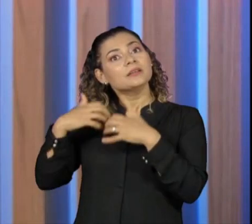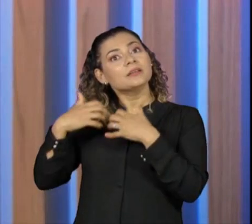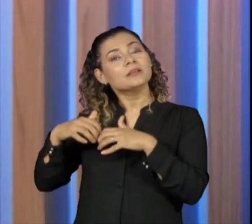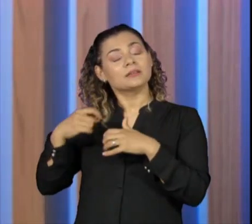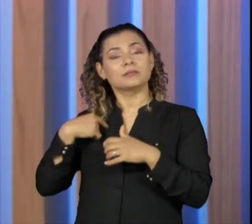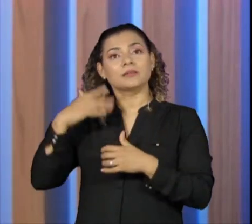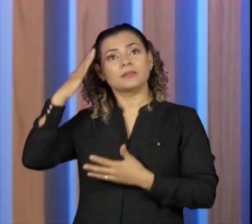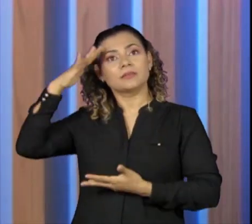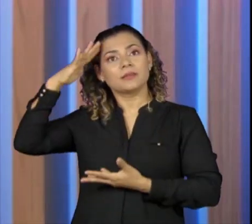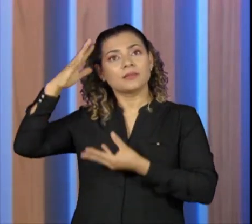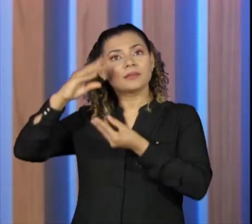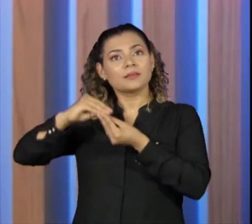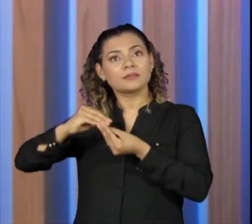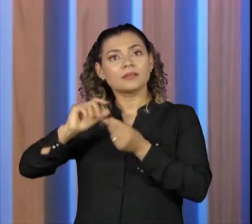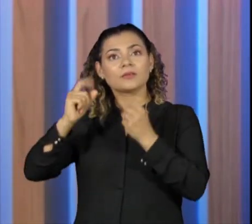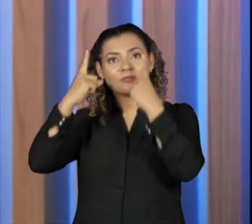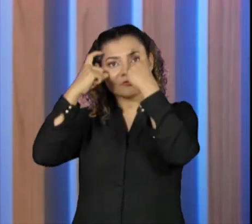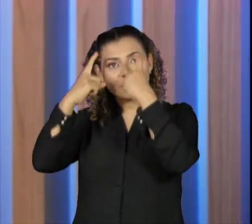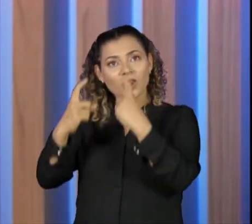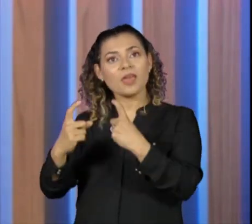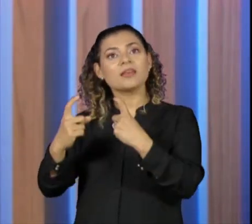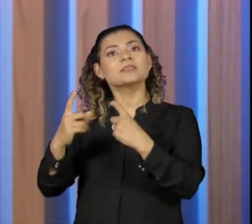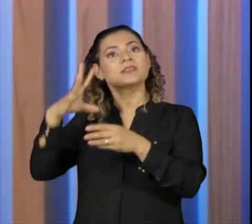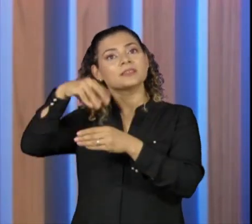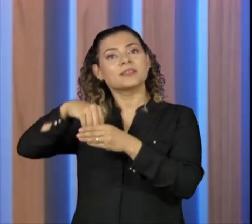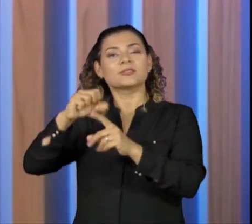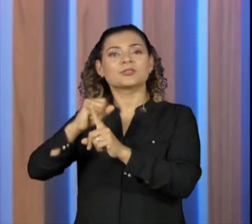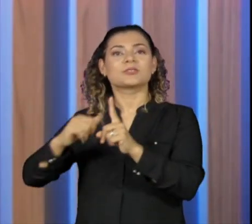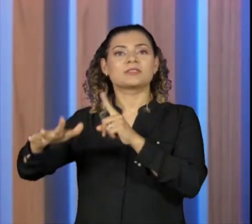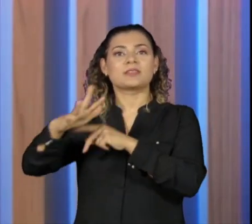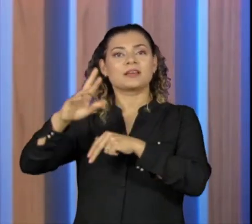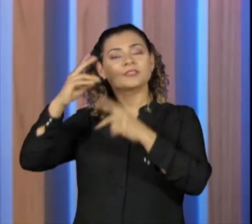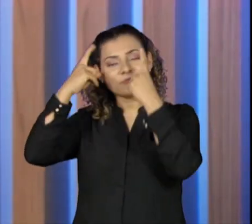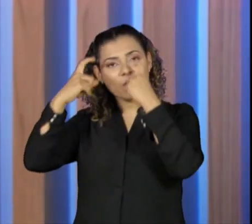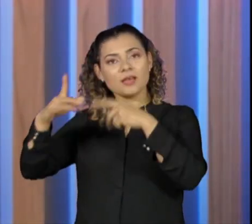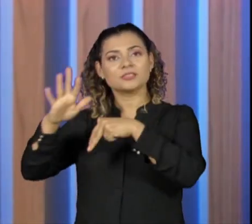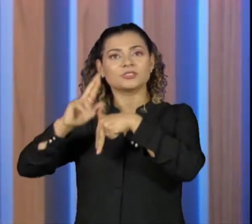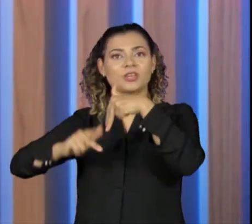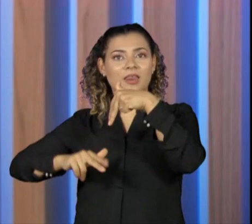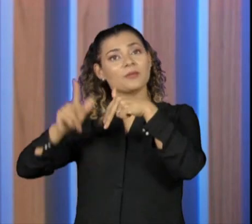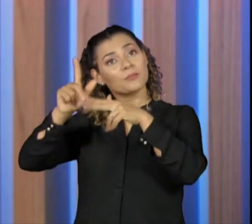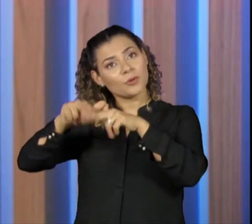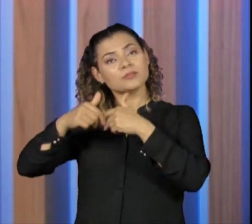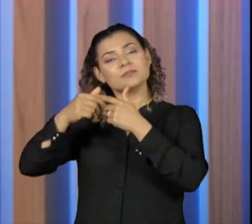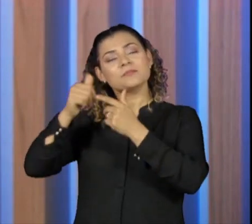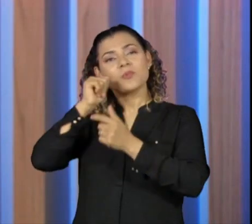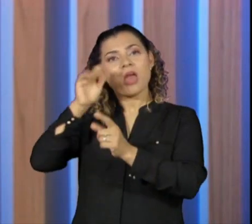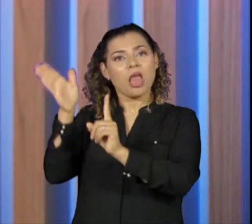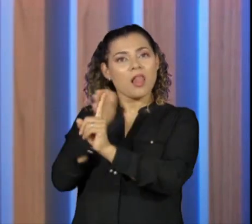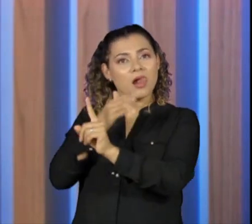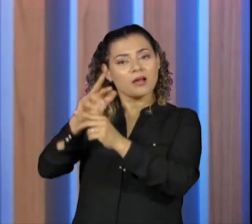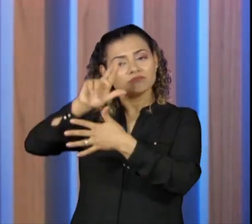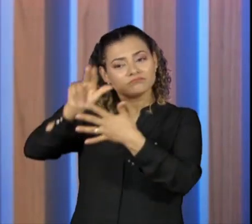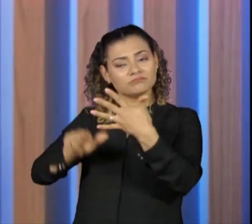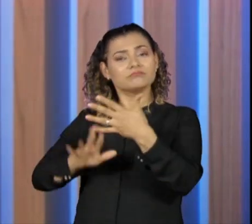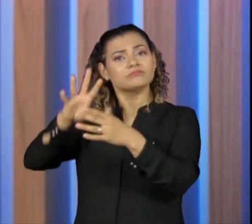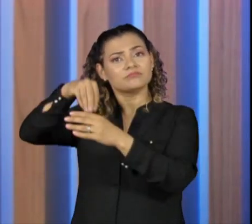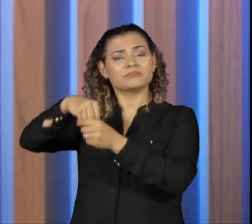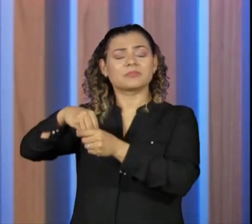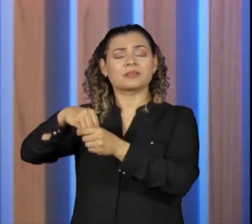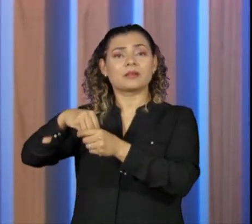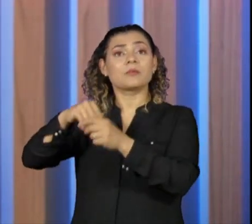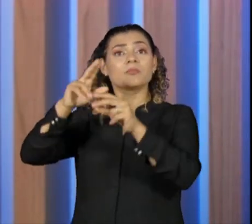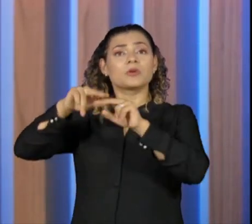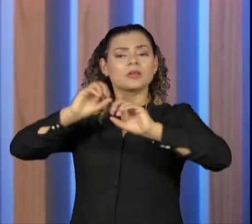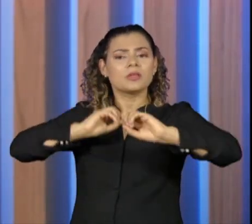entender o tamanho do impacto da violência de gênero dentro da sociedade, sabe? Talvez uma grande força, tarefa de